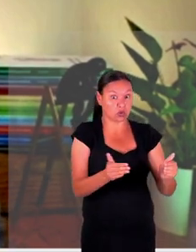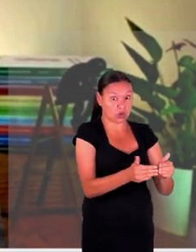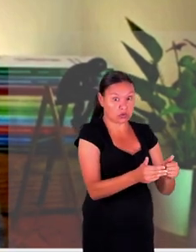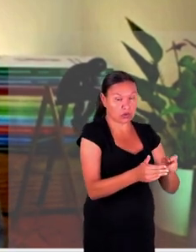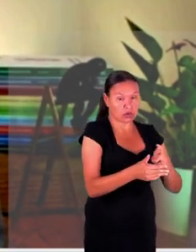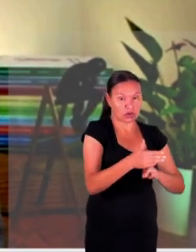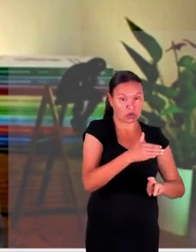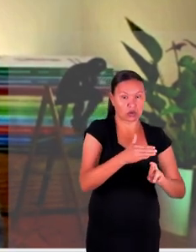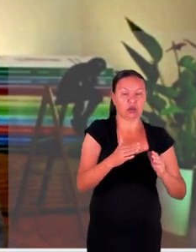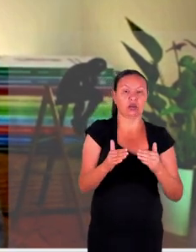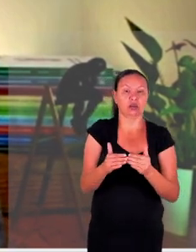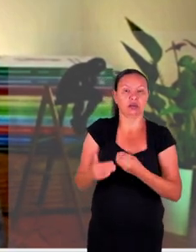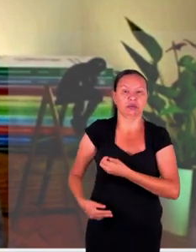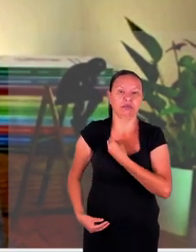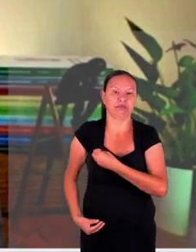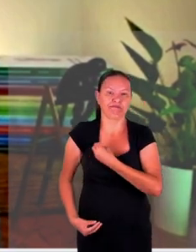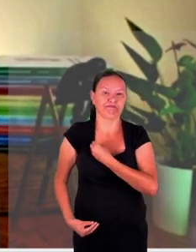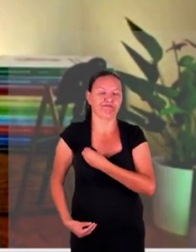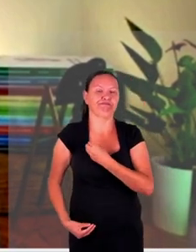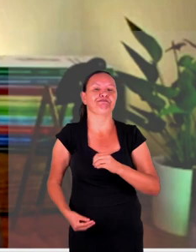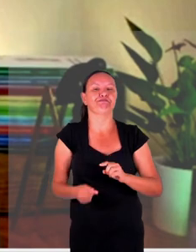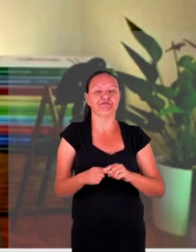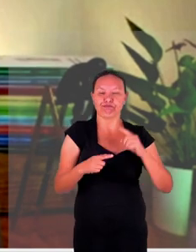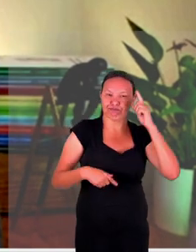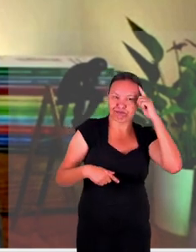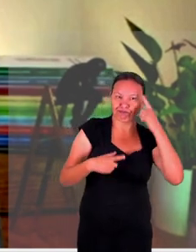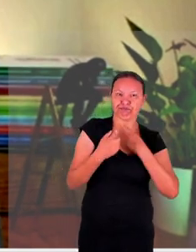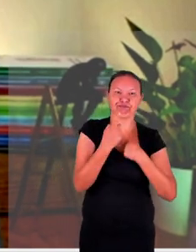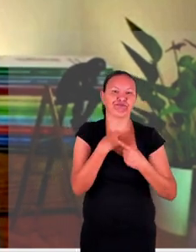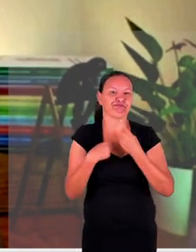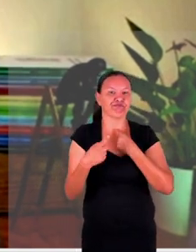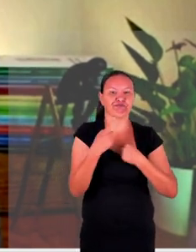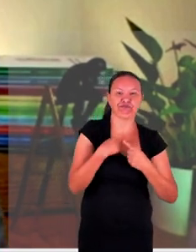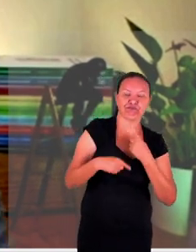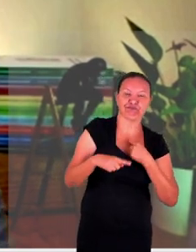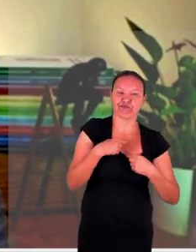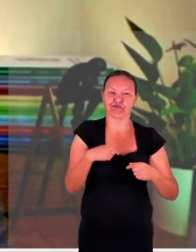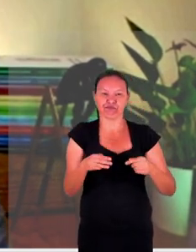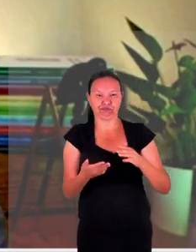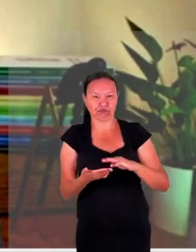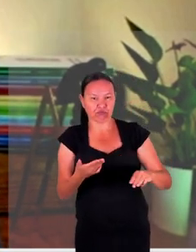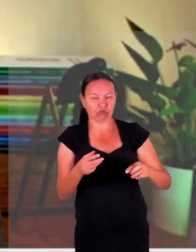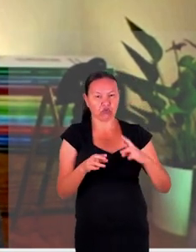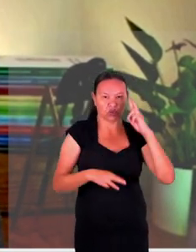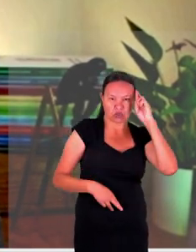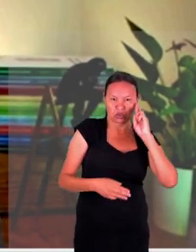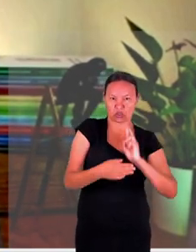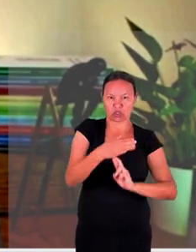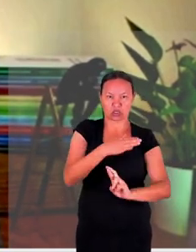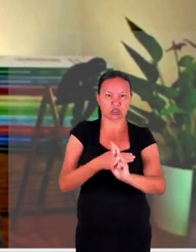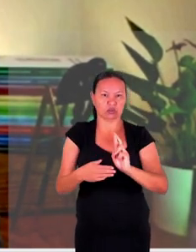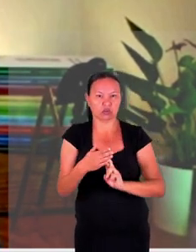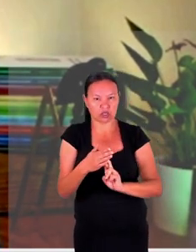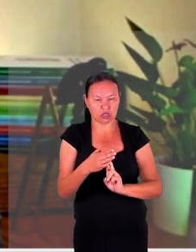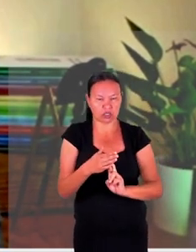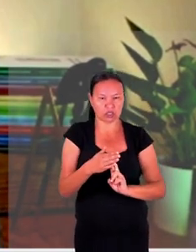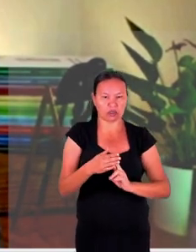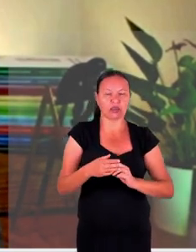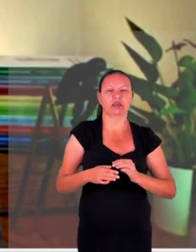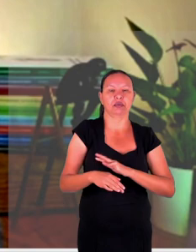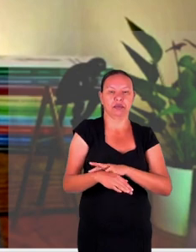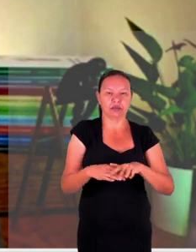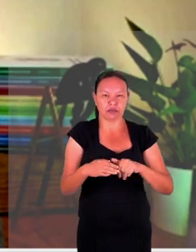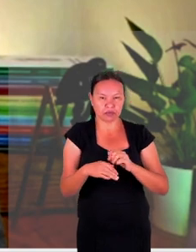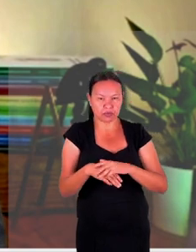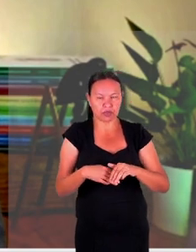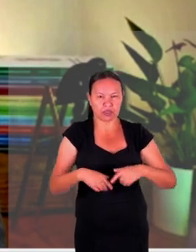sustentação da vida fique em dúvida e eventual tentativa de solução para as carências e